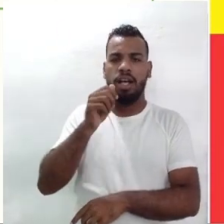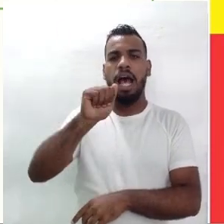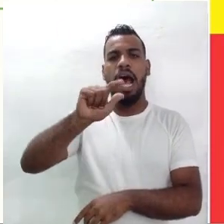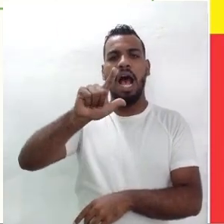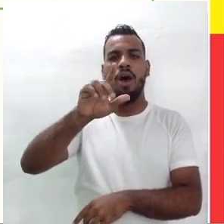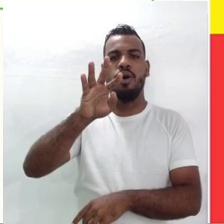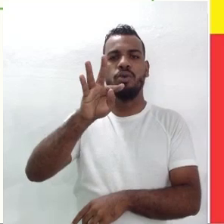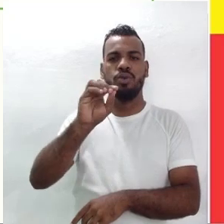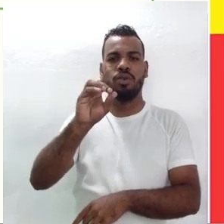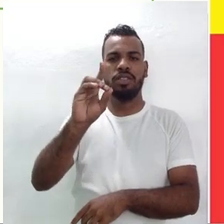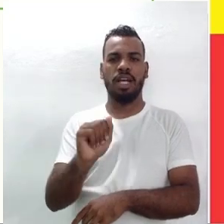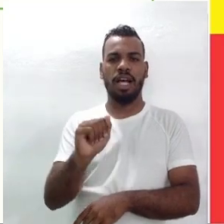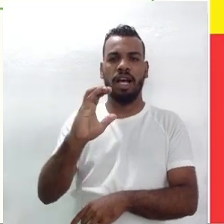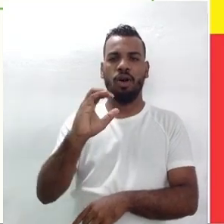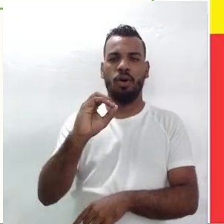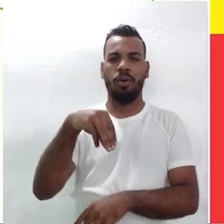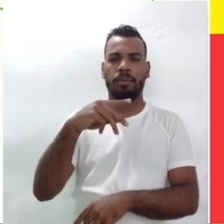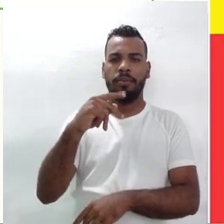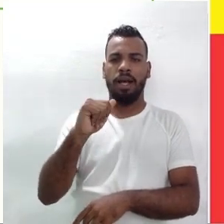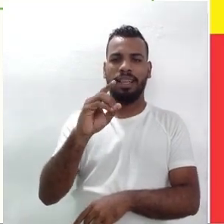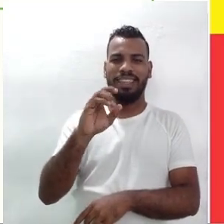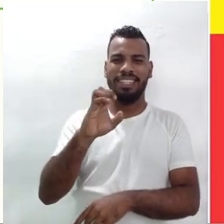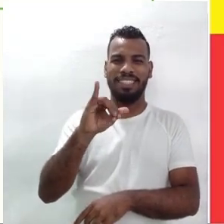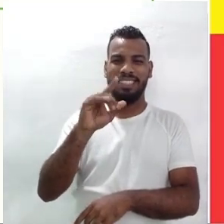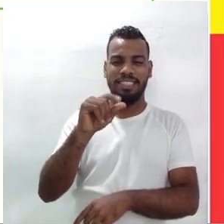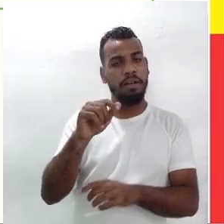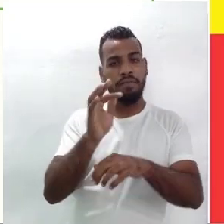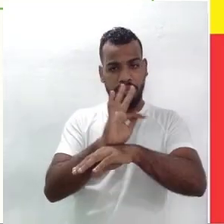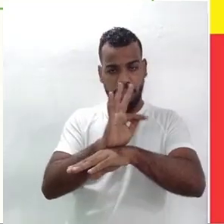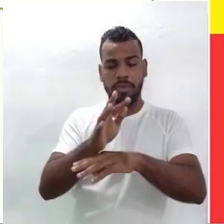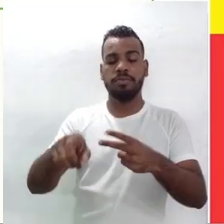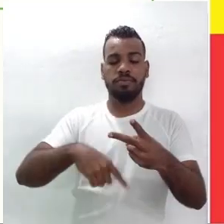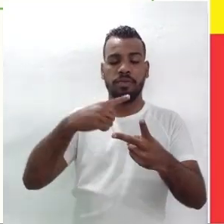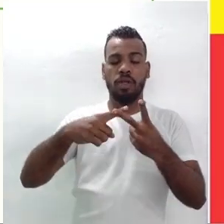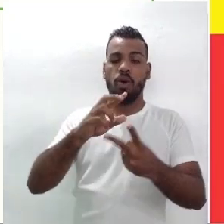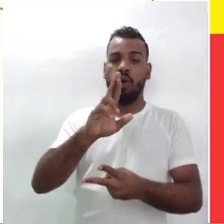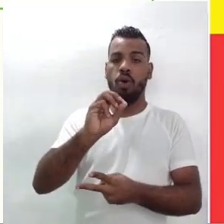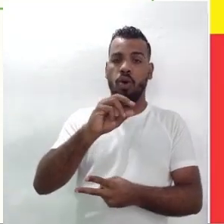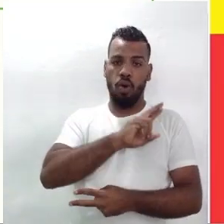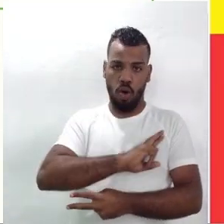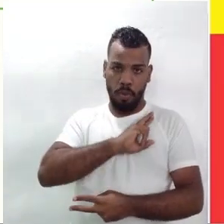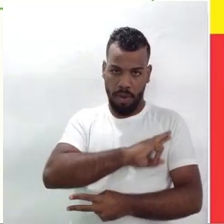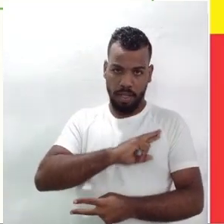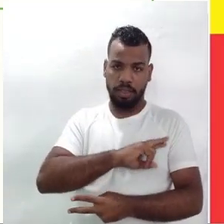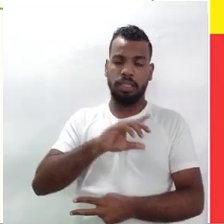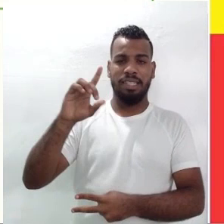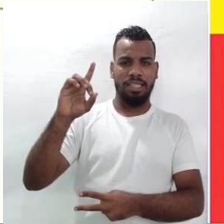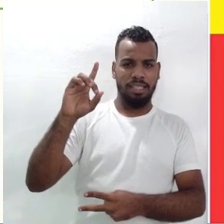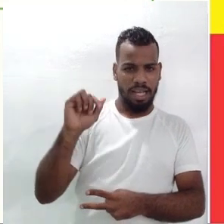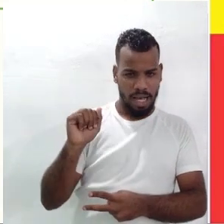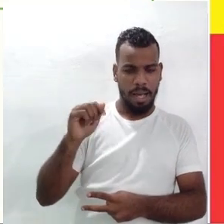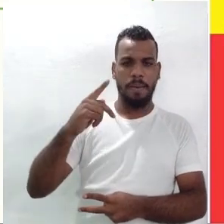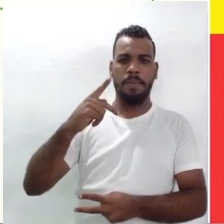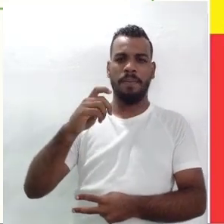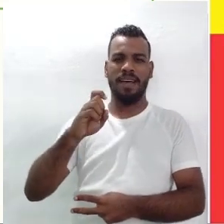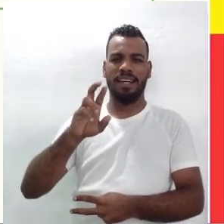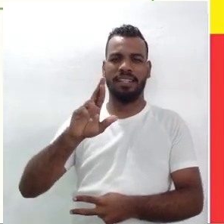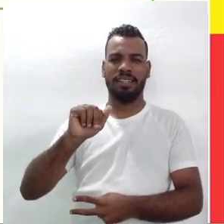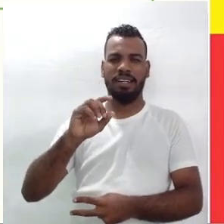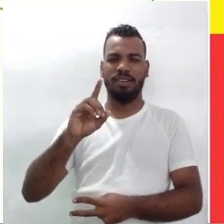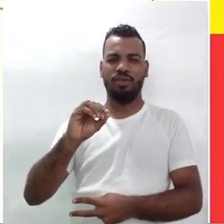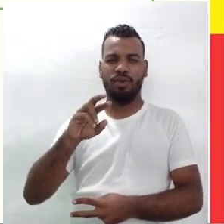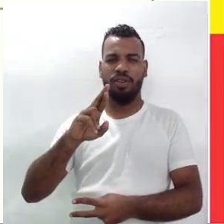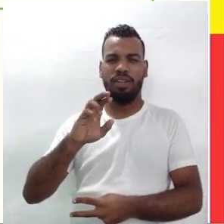Compadecida, o romance da Pedra do Reino e o Príncipe do Sangue do Vai e Volta.